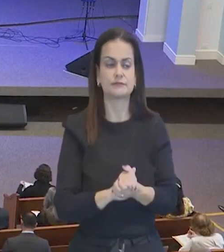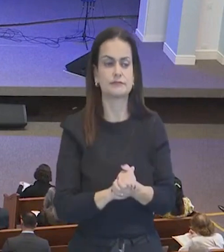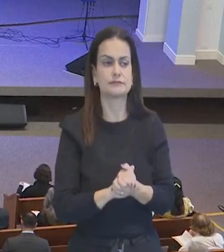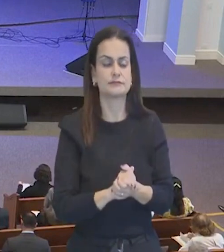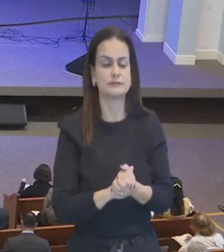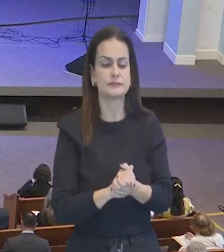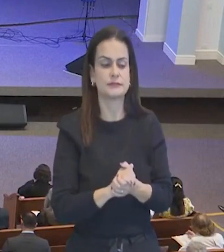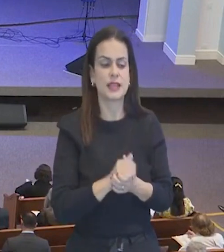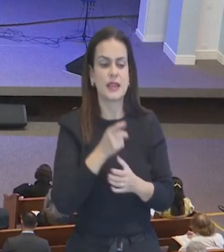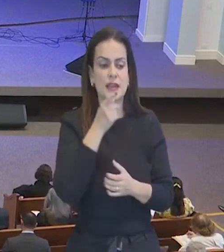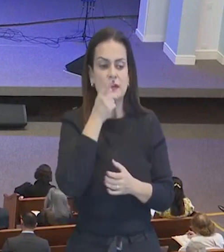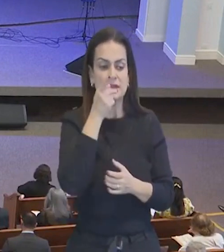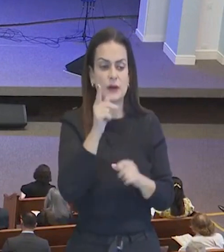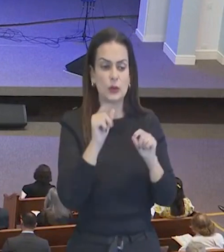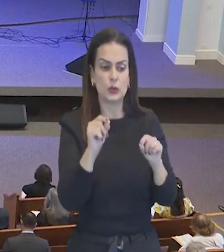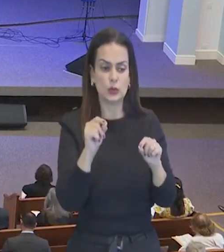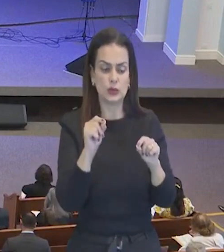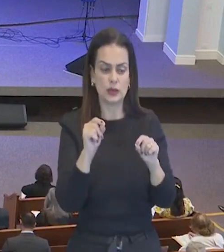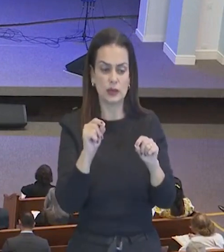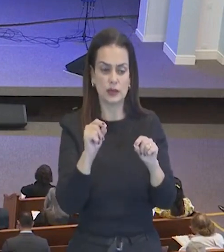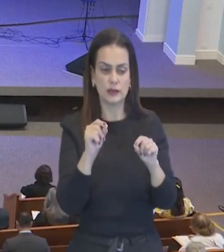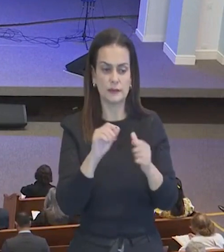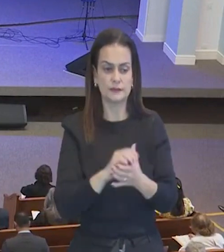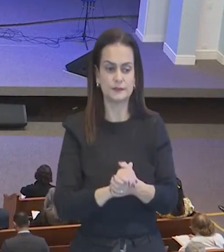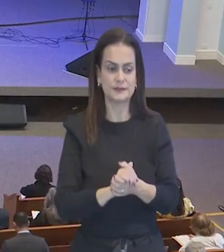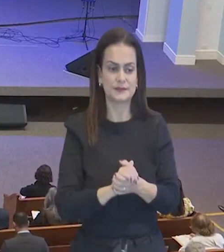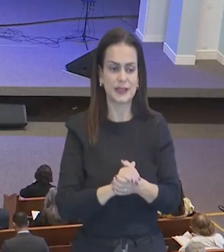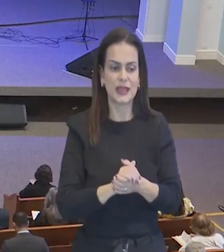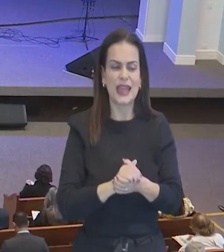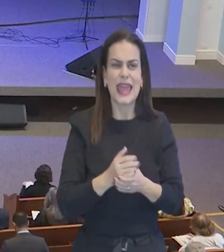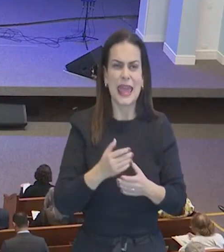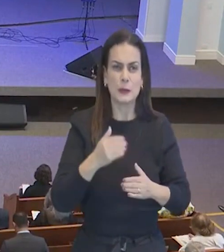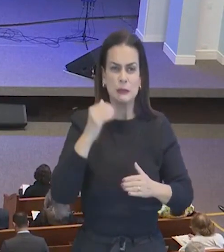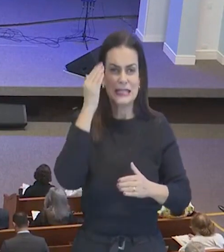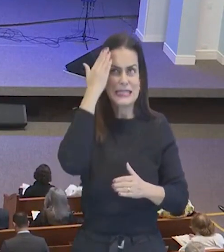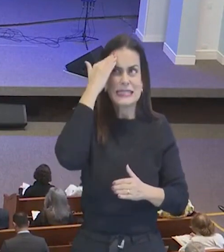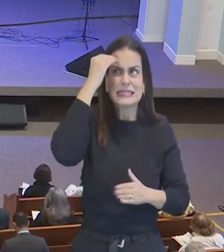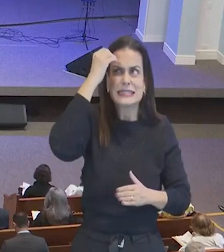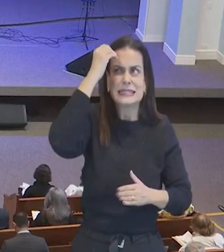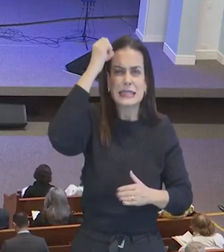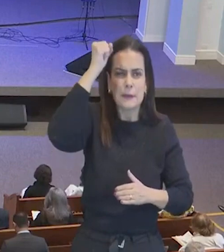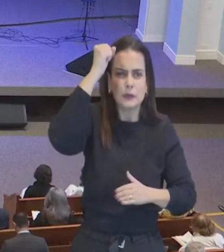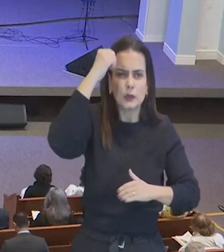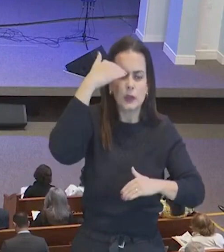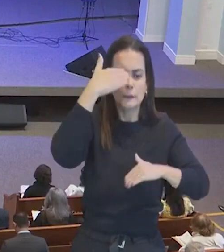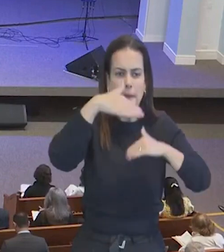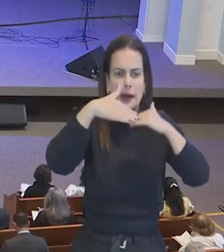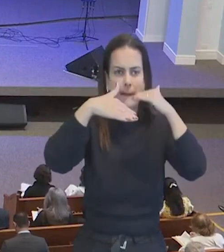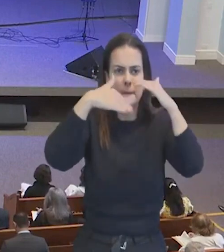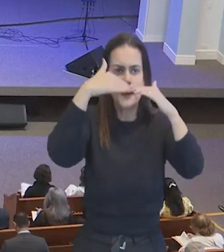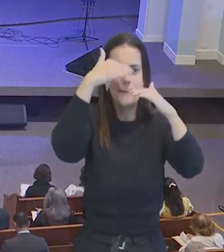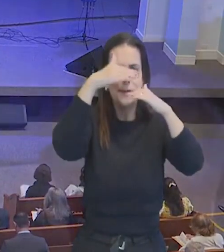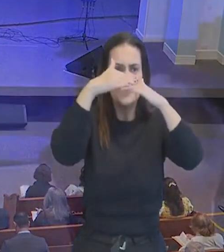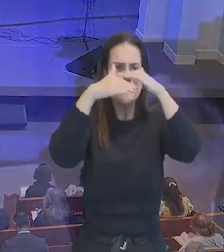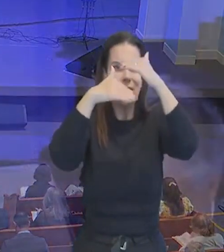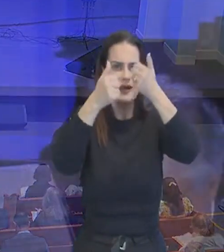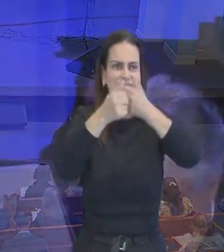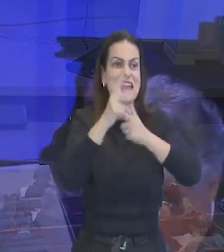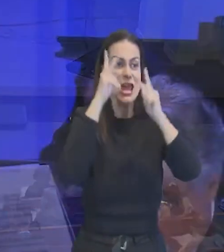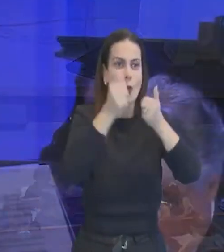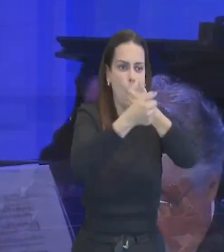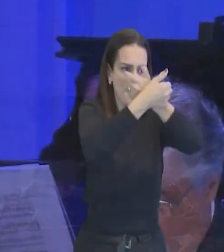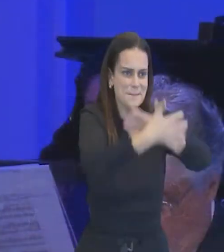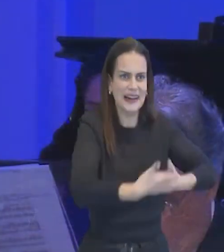revista e atualizada, é o banquete da sabedoria, e se o irmão perceber, se a sua Bíblia tem as referências, é a excelência da